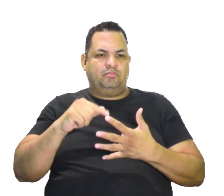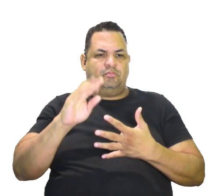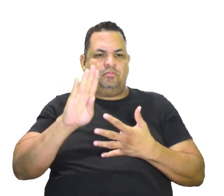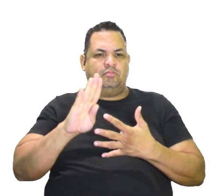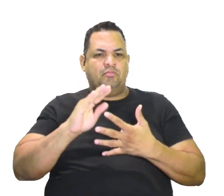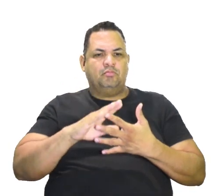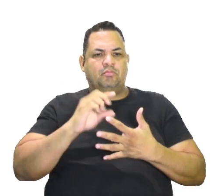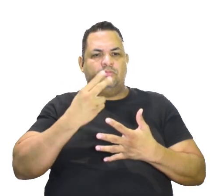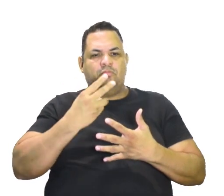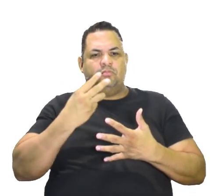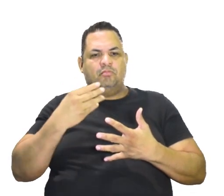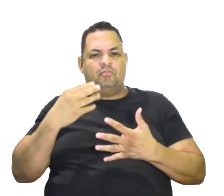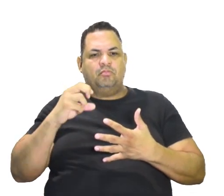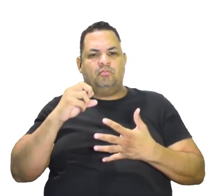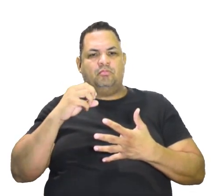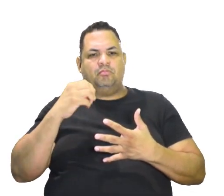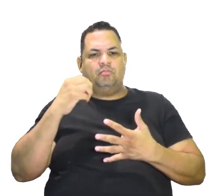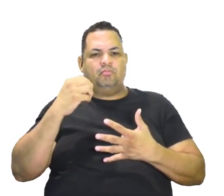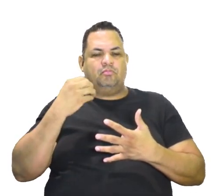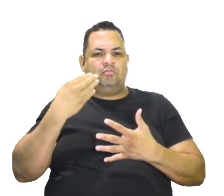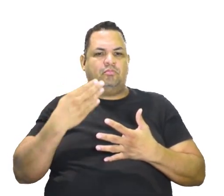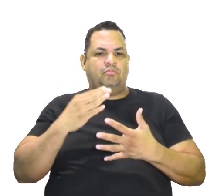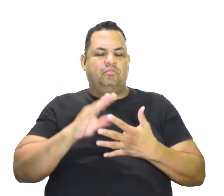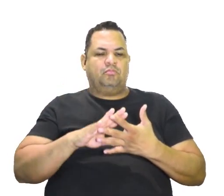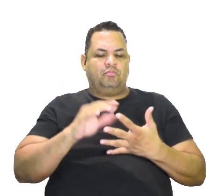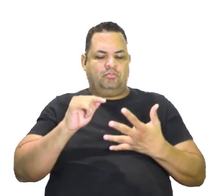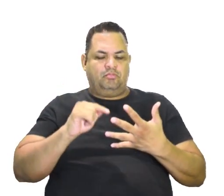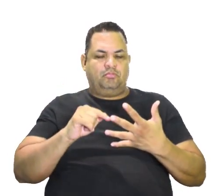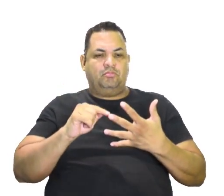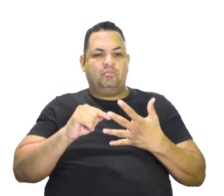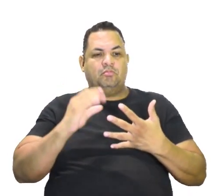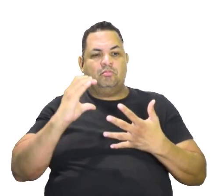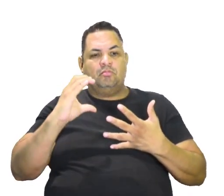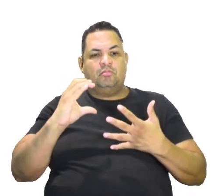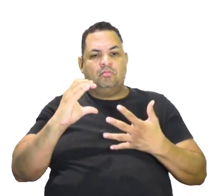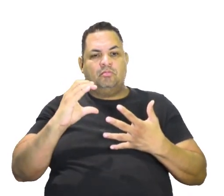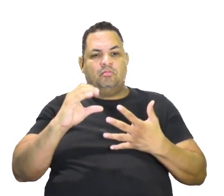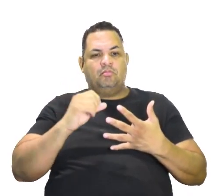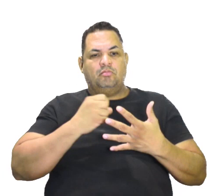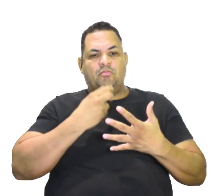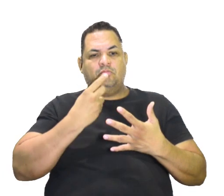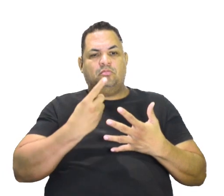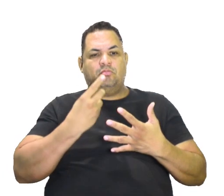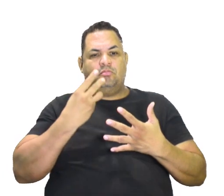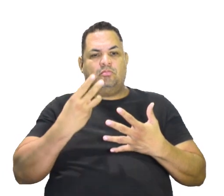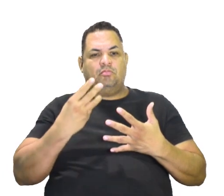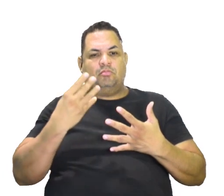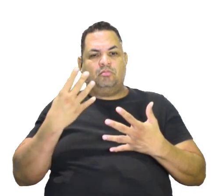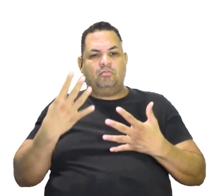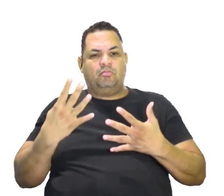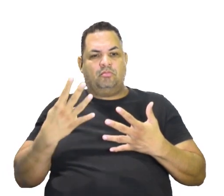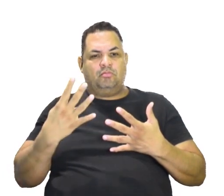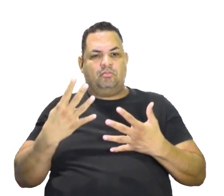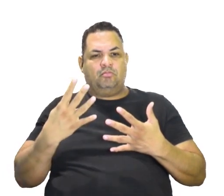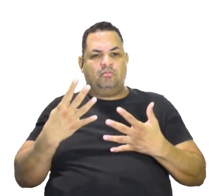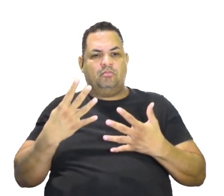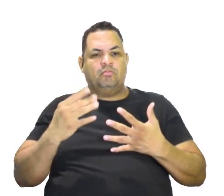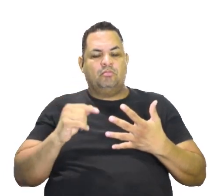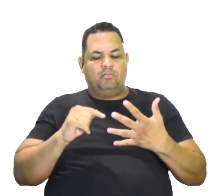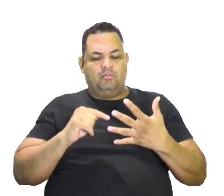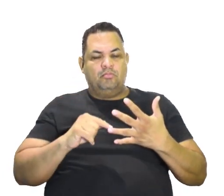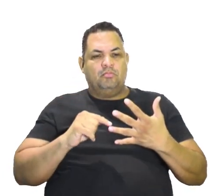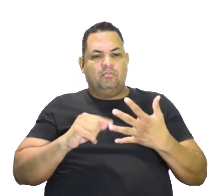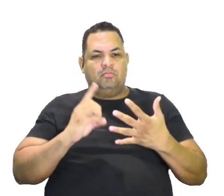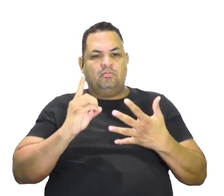o 2, o 3 e o 5 aqui do B. Na letra C, você tem que poderia ser o 1, o 3 e o 4,